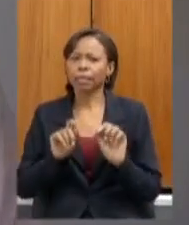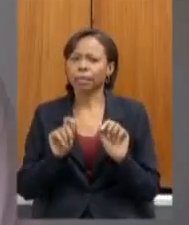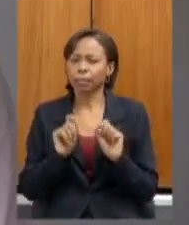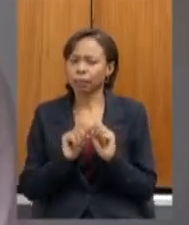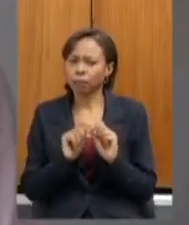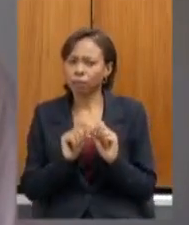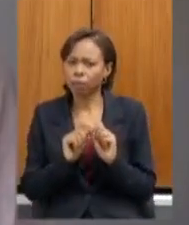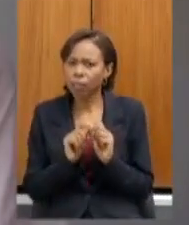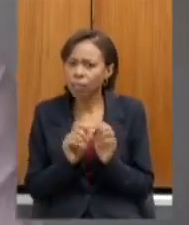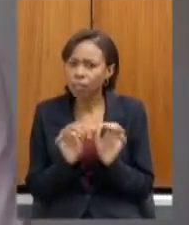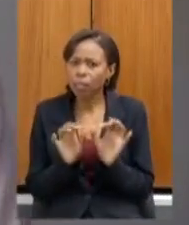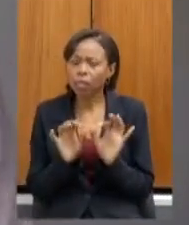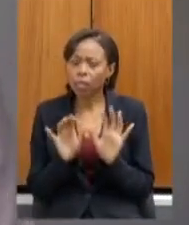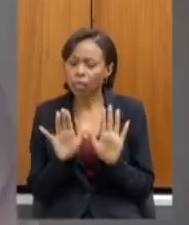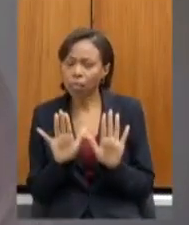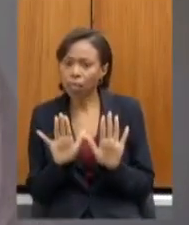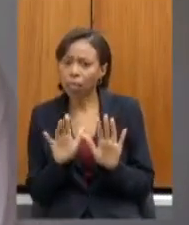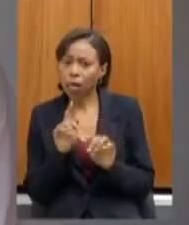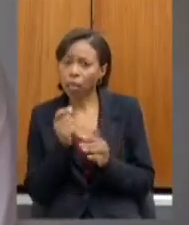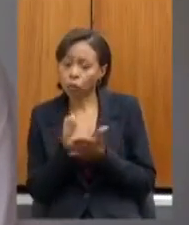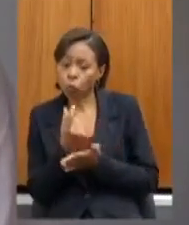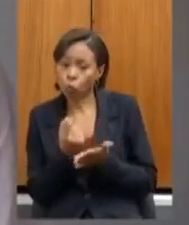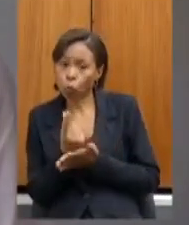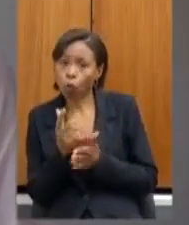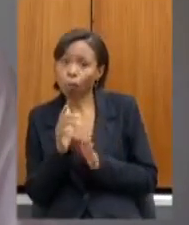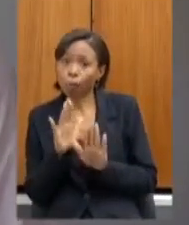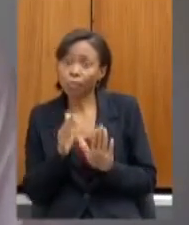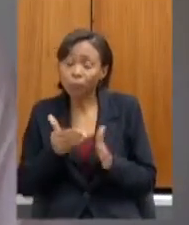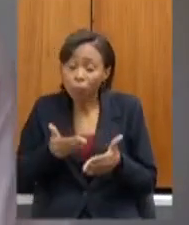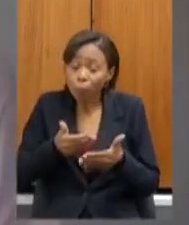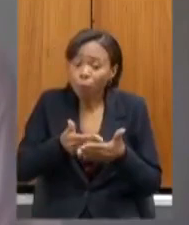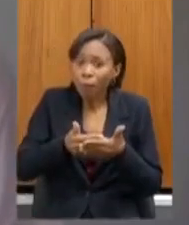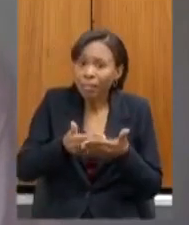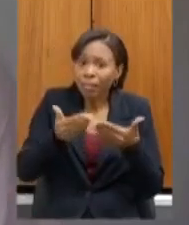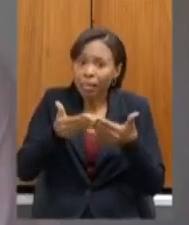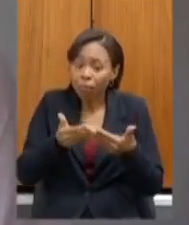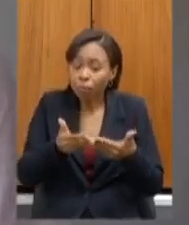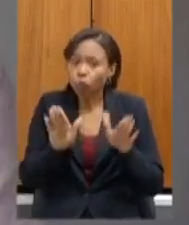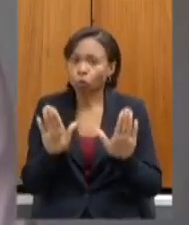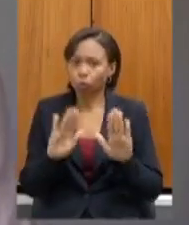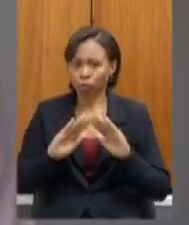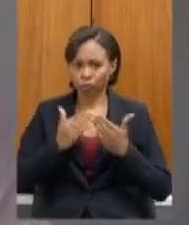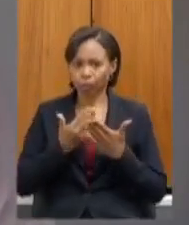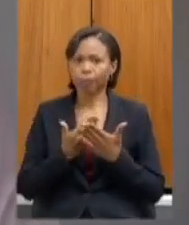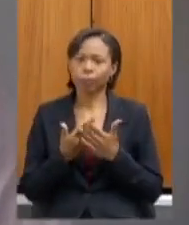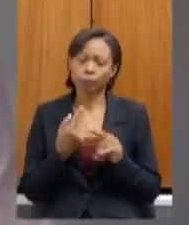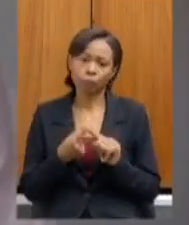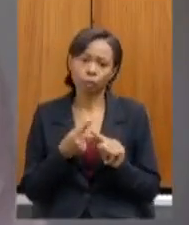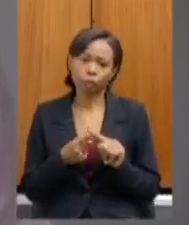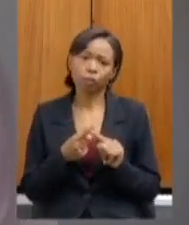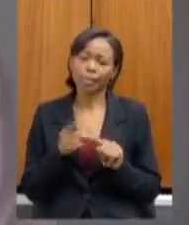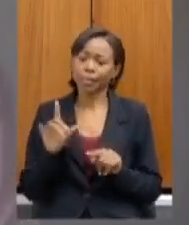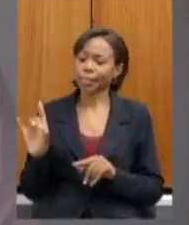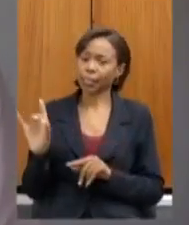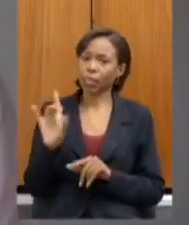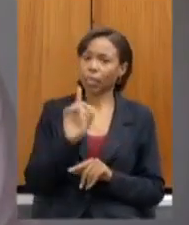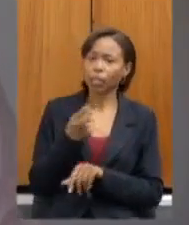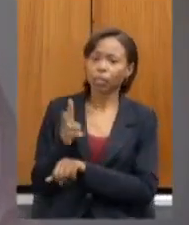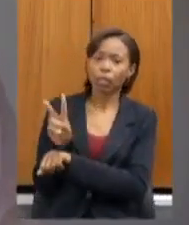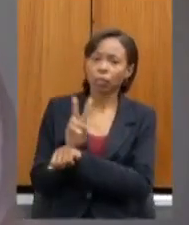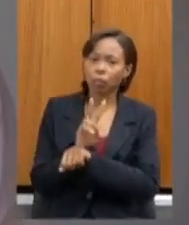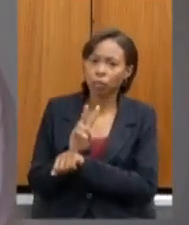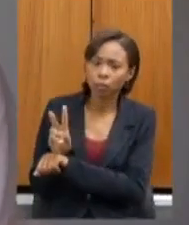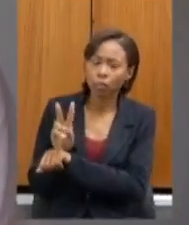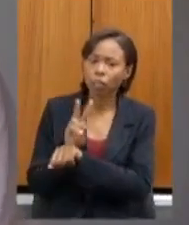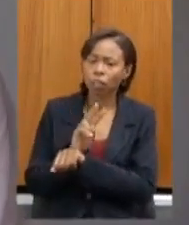próxima ao momento de reabertura das escolas porque isso é um pedido que vem da nossa rede de cada um dos superintendentes regionais